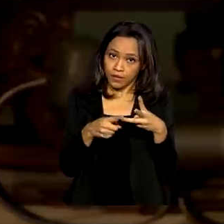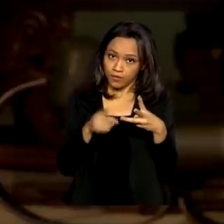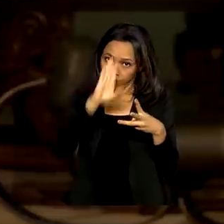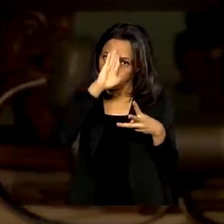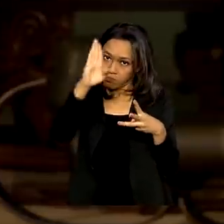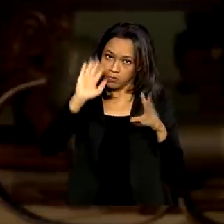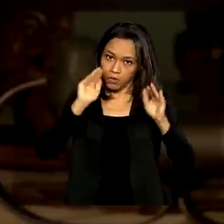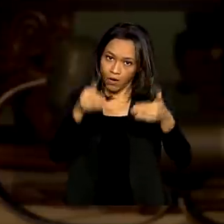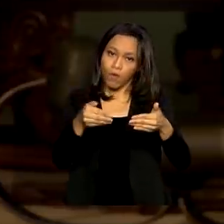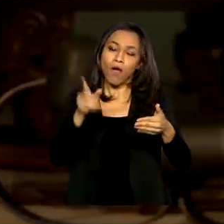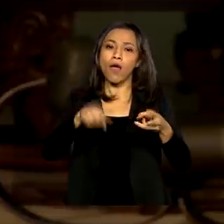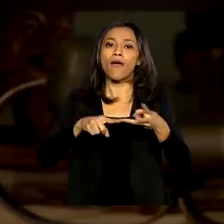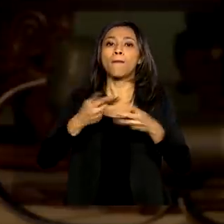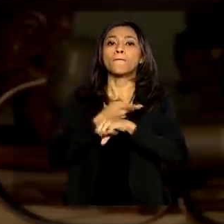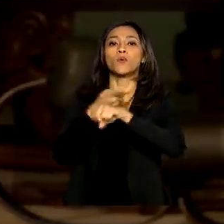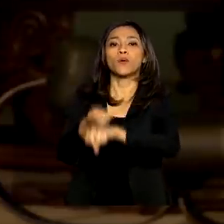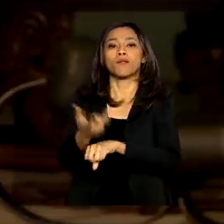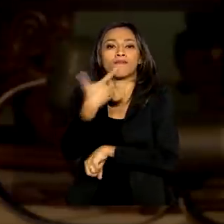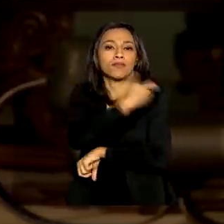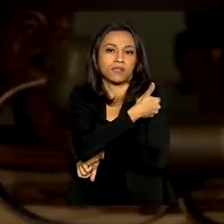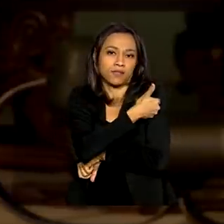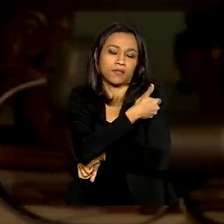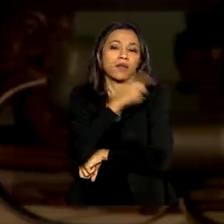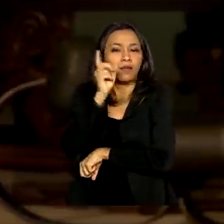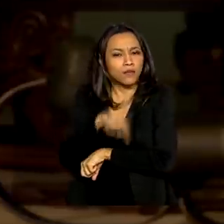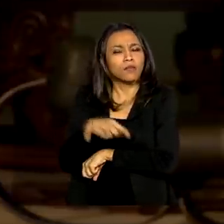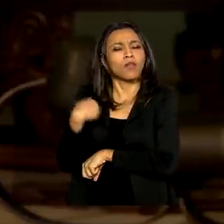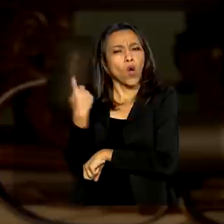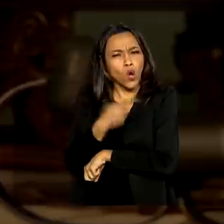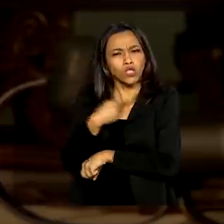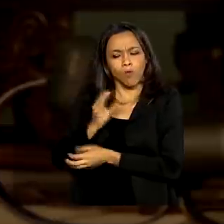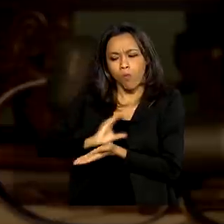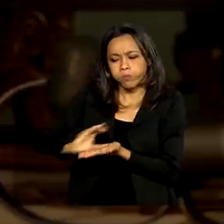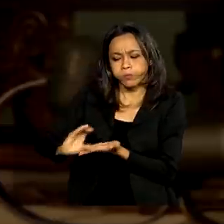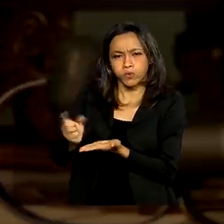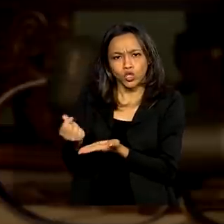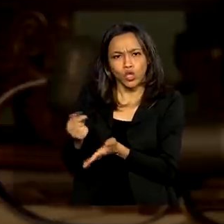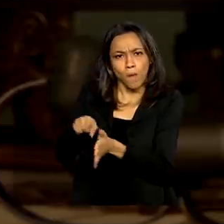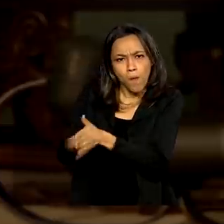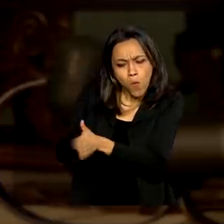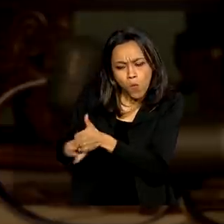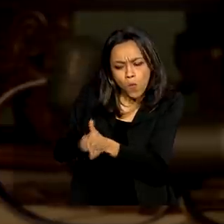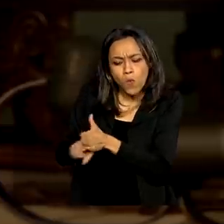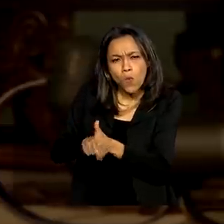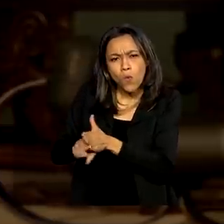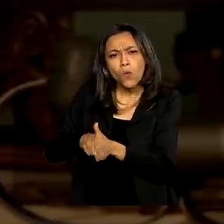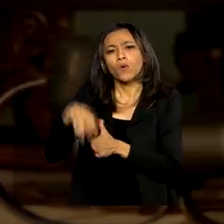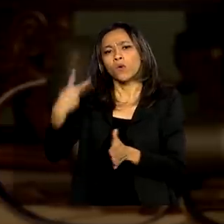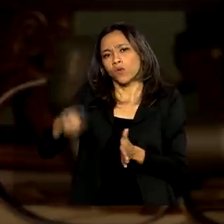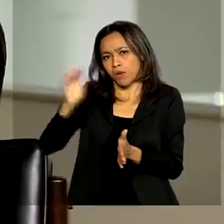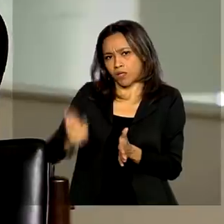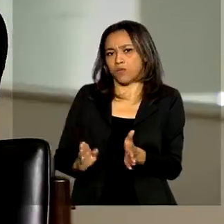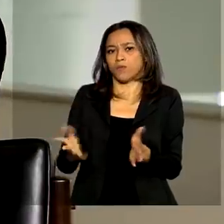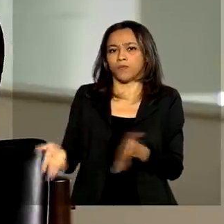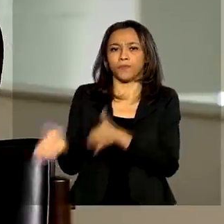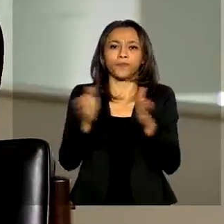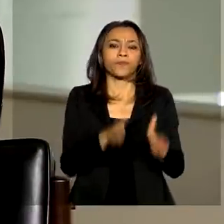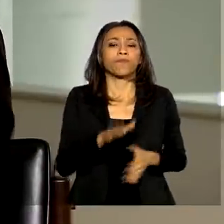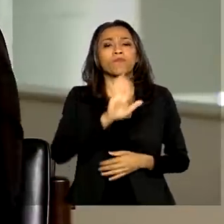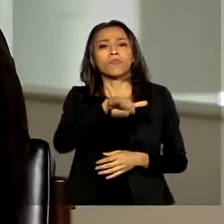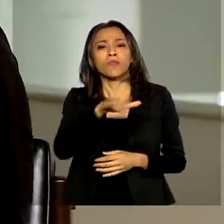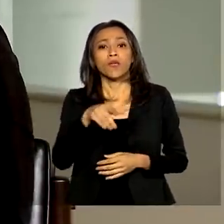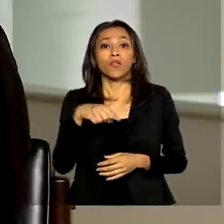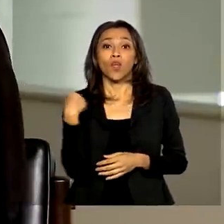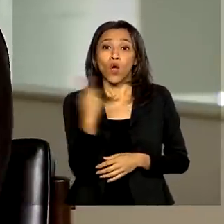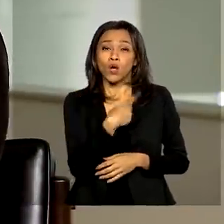prioridade é a busca por vacinas, que também estamos investindo bastante para ter vacinas desenvolvidas no Brasil. Ministro, nós estivemos